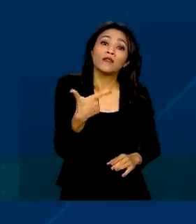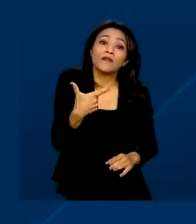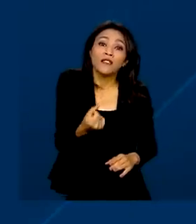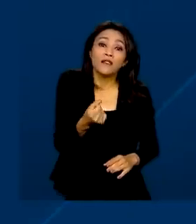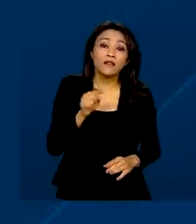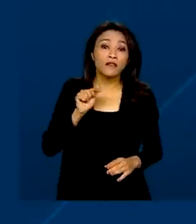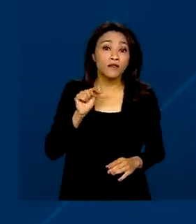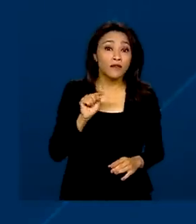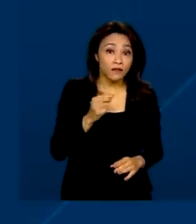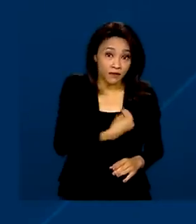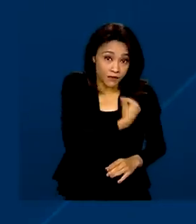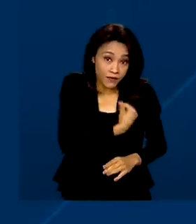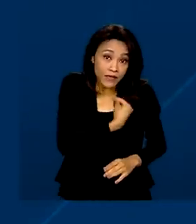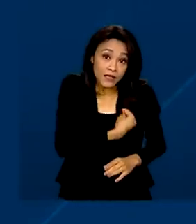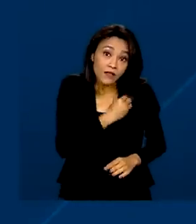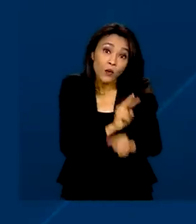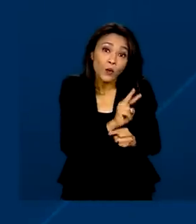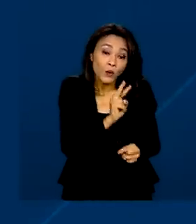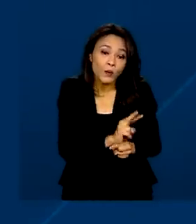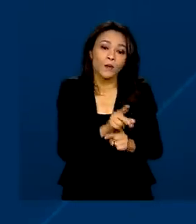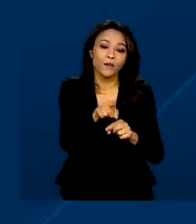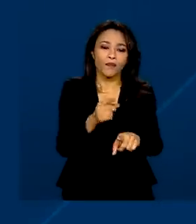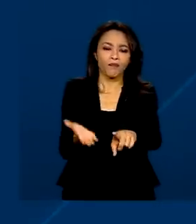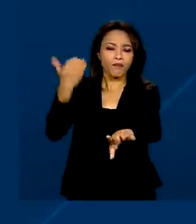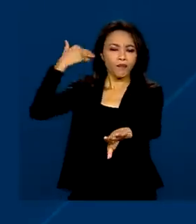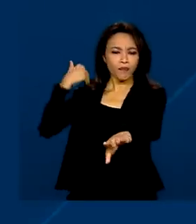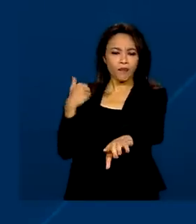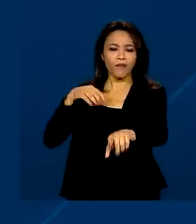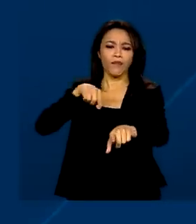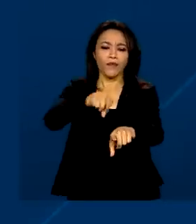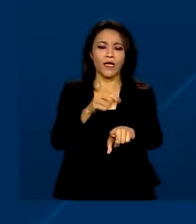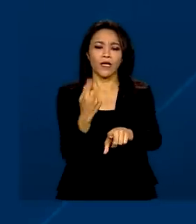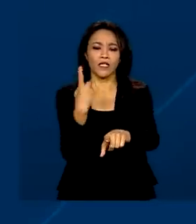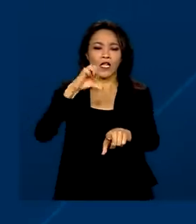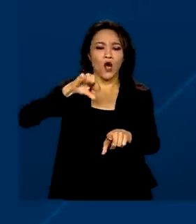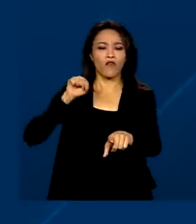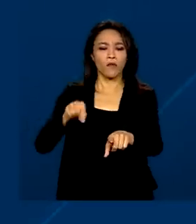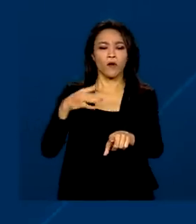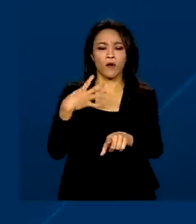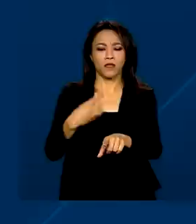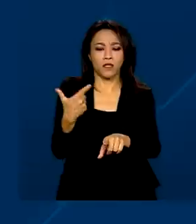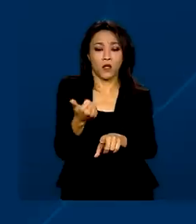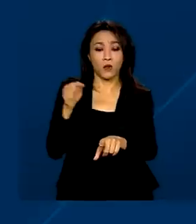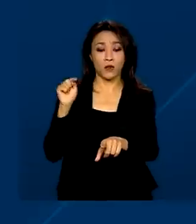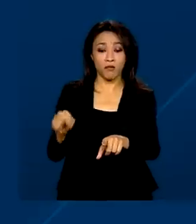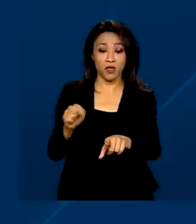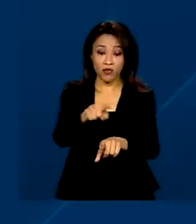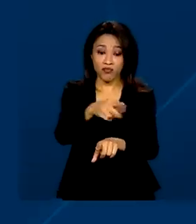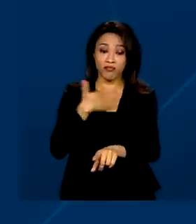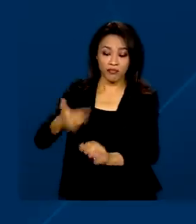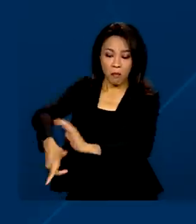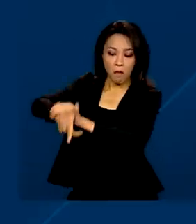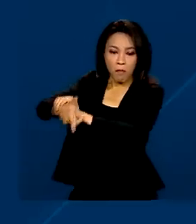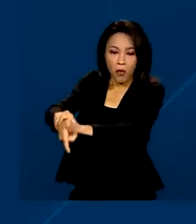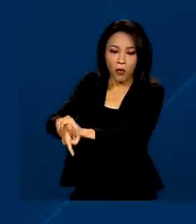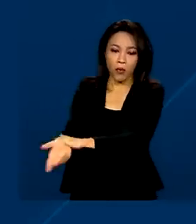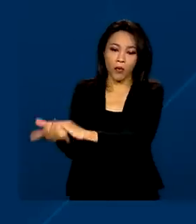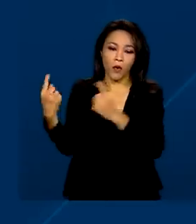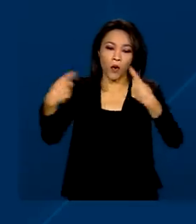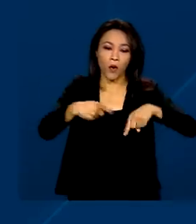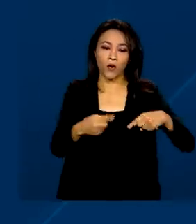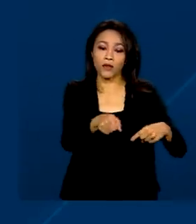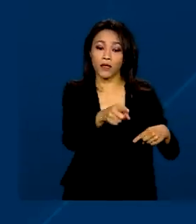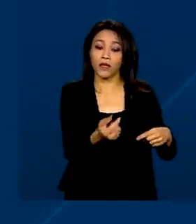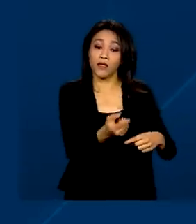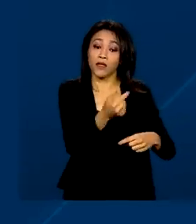meses deste ano, foram 19.412 vítimas de homicídio doloso contra 20.203